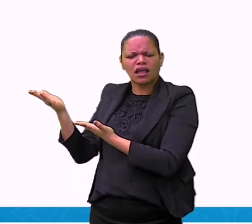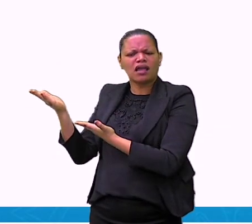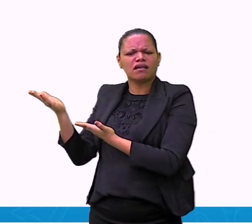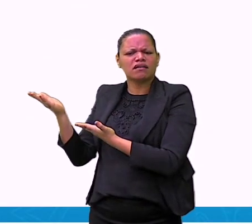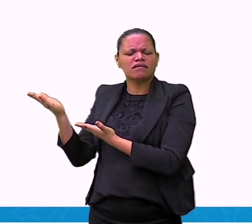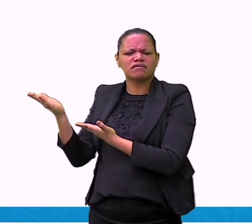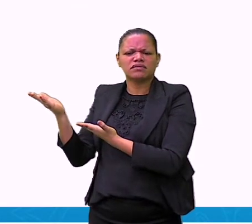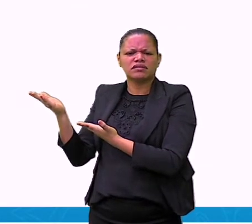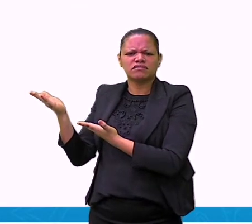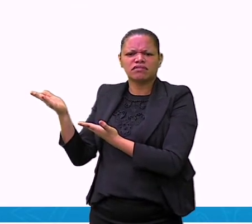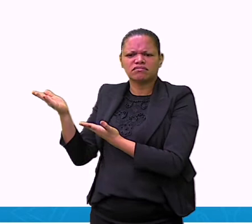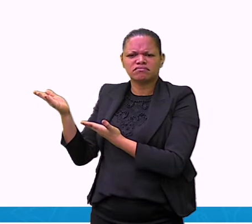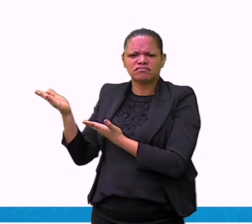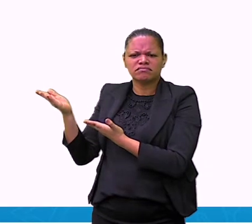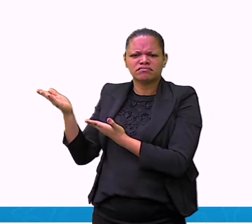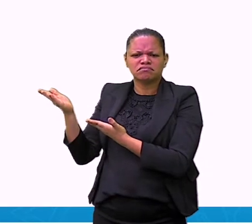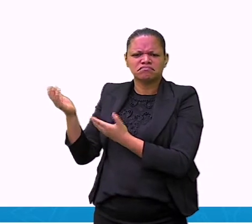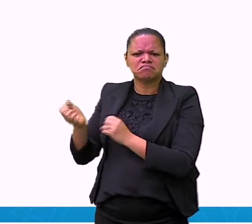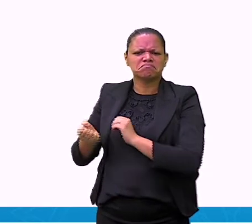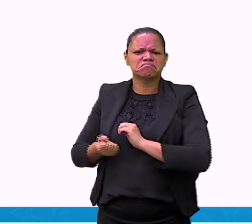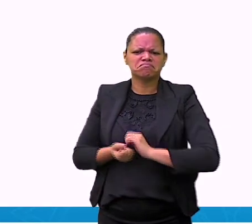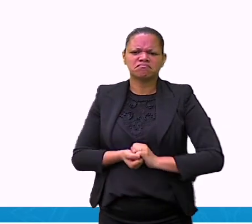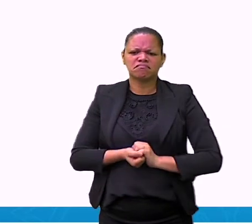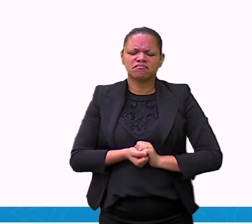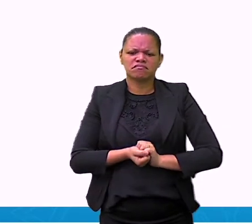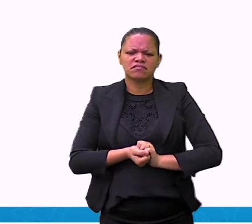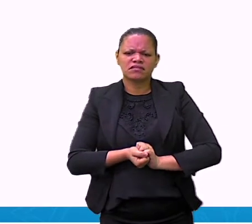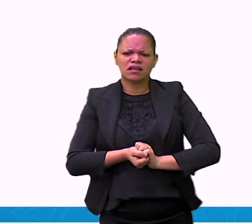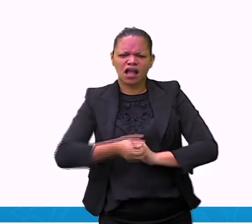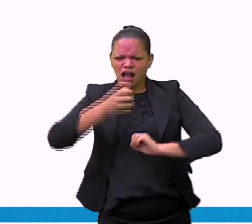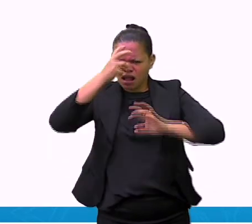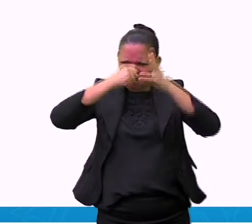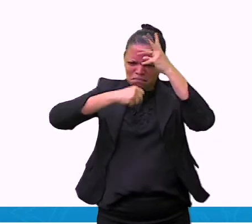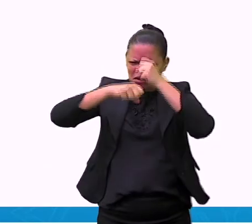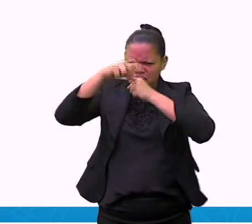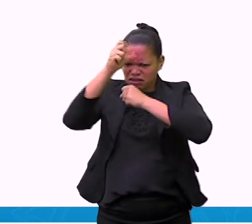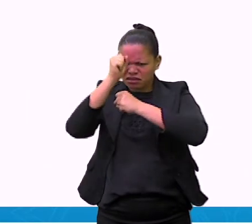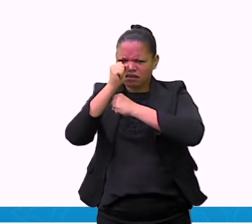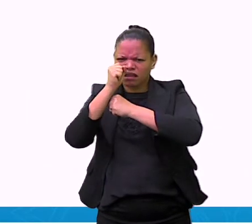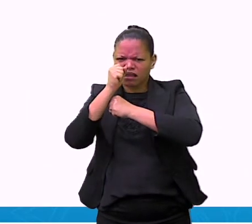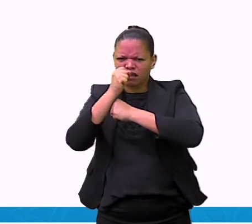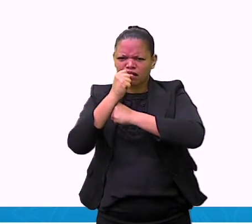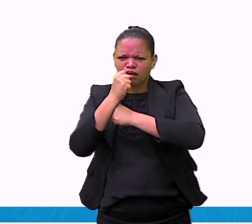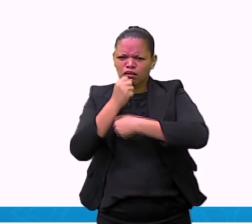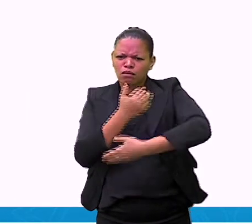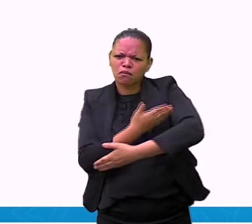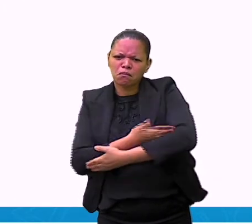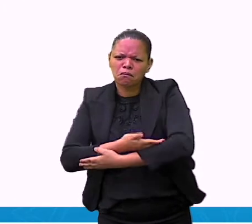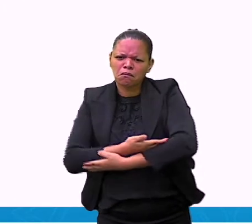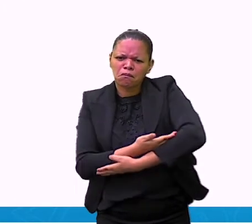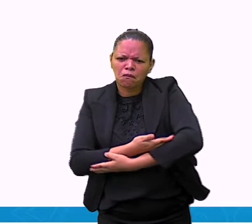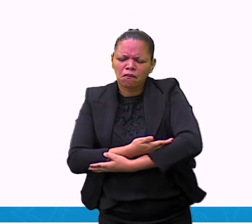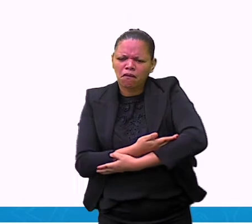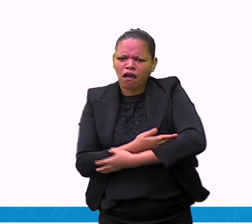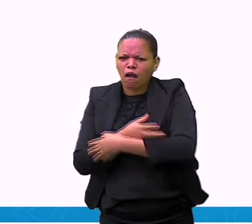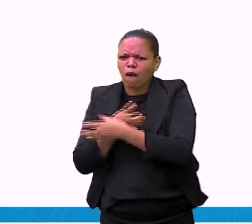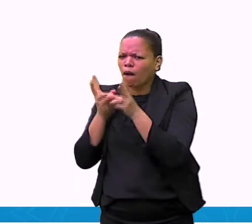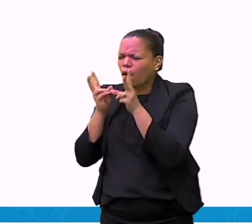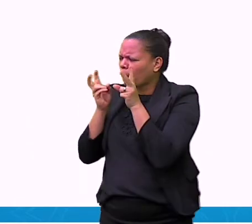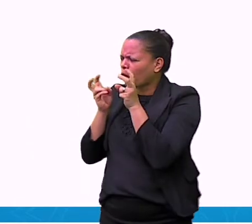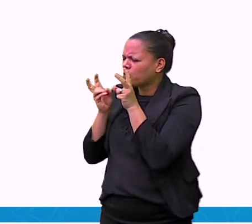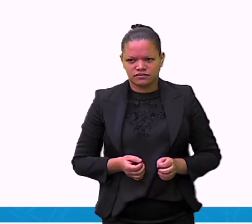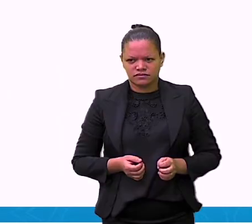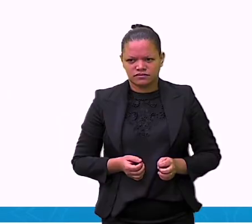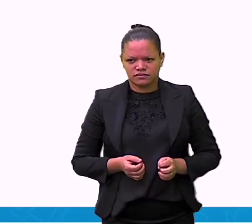aprendizado? Será o que está acontecendo aquele macaquinho observando?